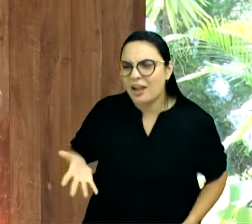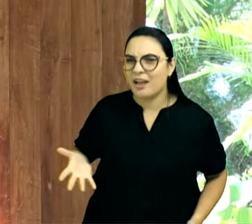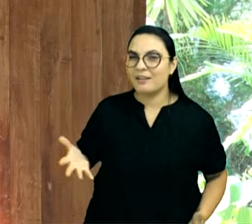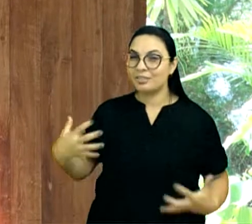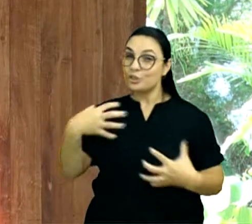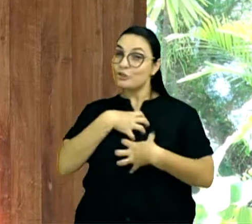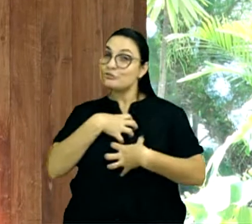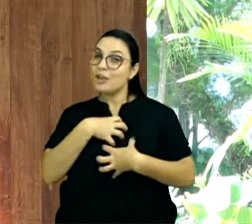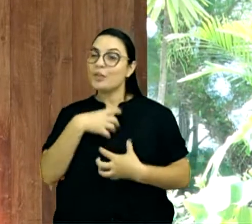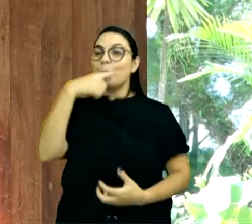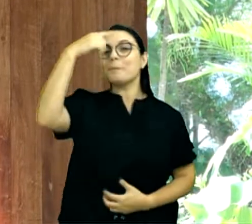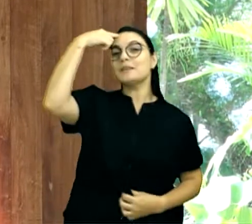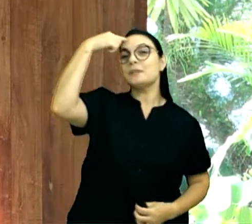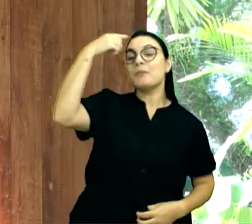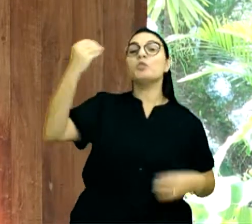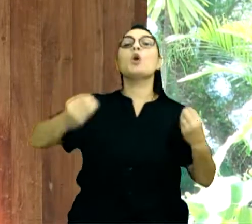pensar?